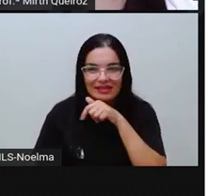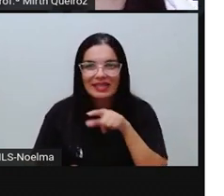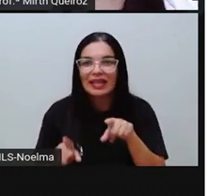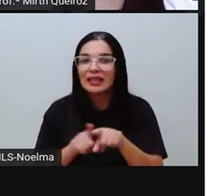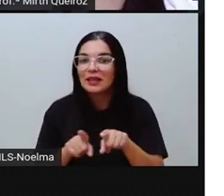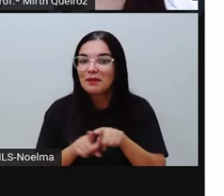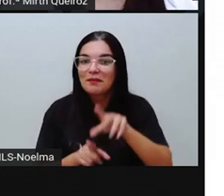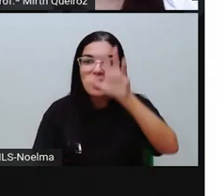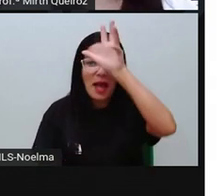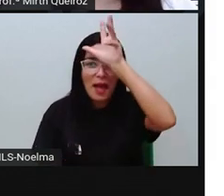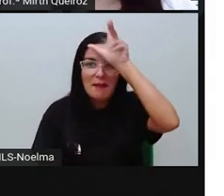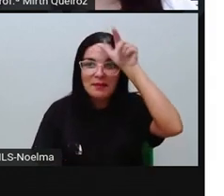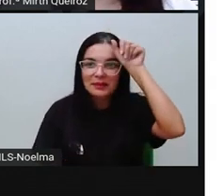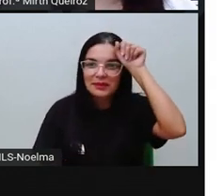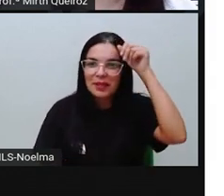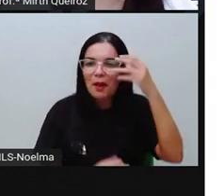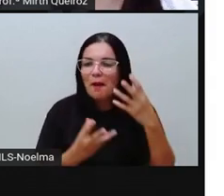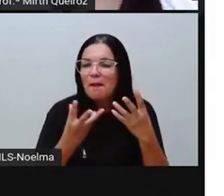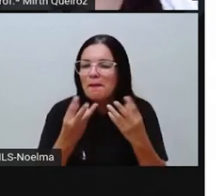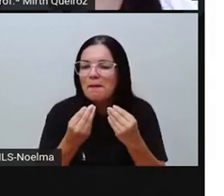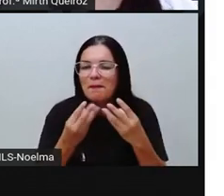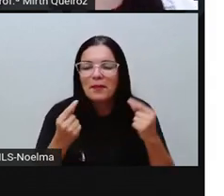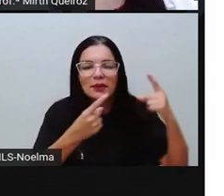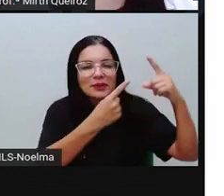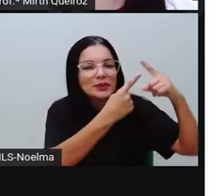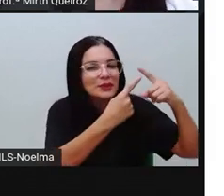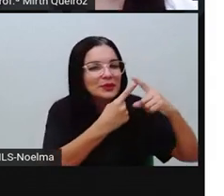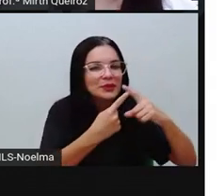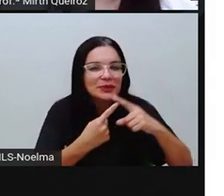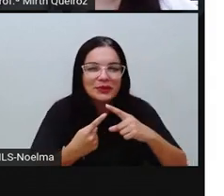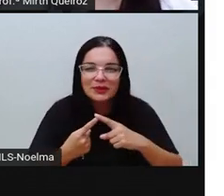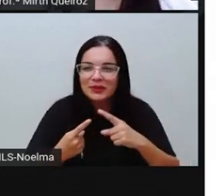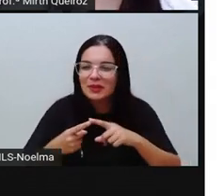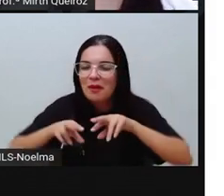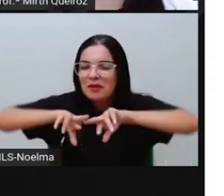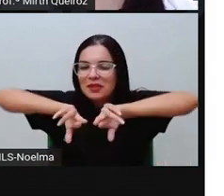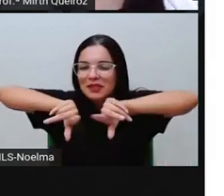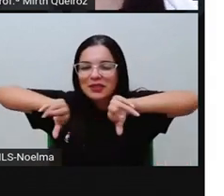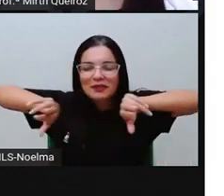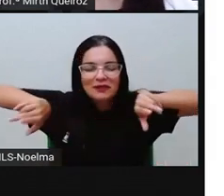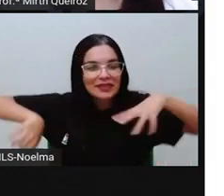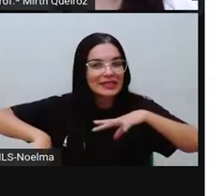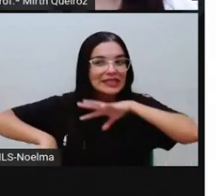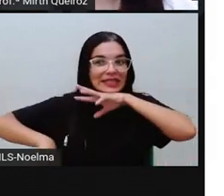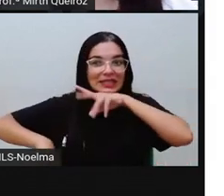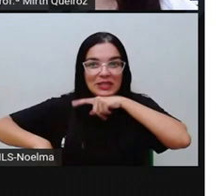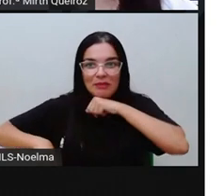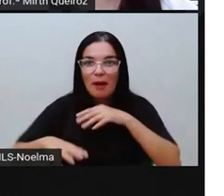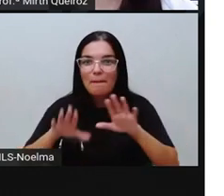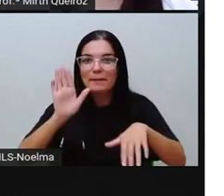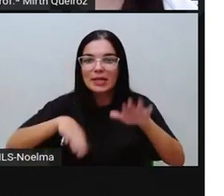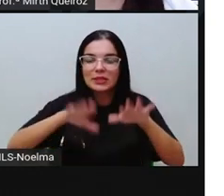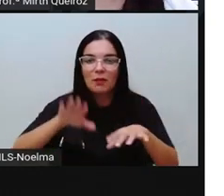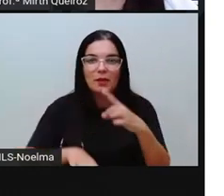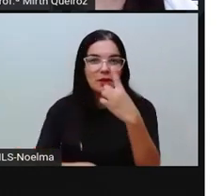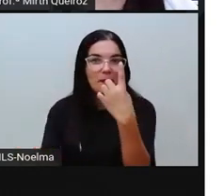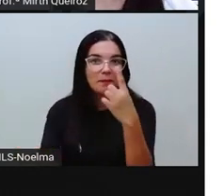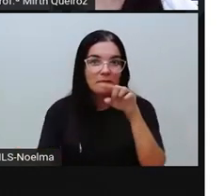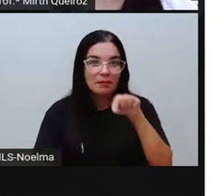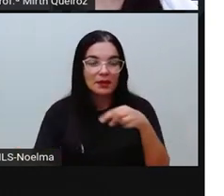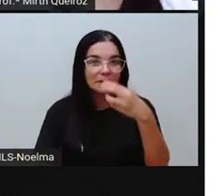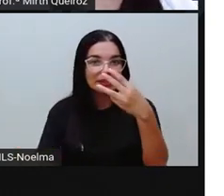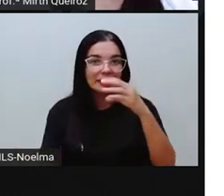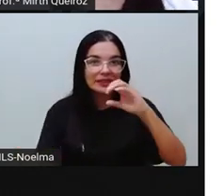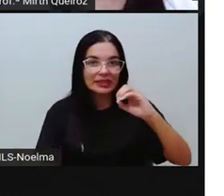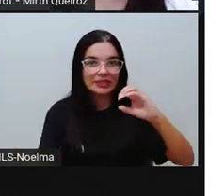fauna amazônica, ela também é muito rica, muito diversificada, vai possuir cerca de 1.300 espécies de